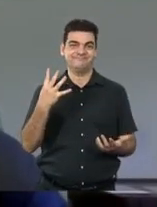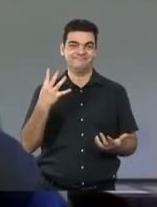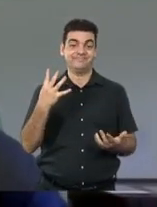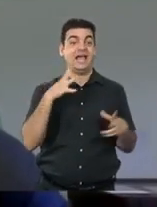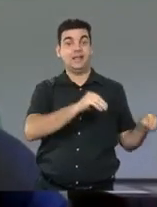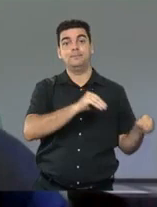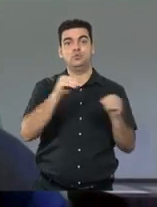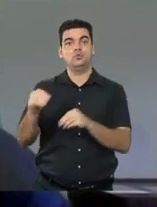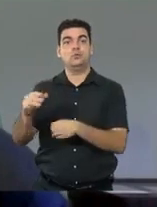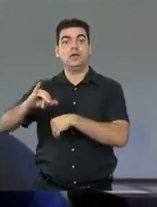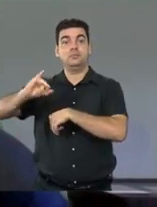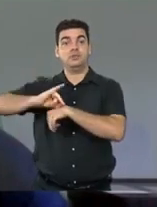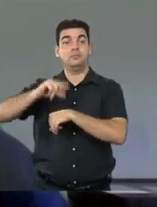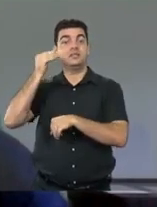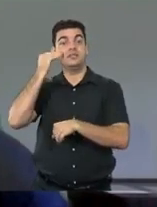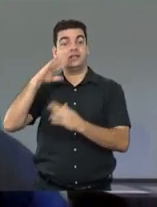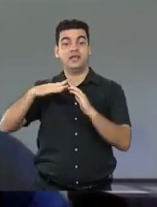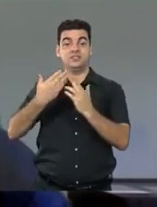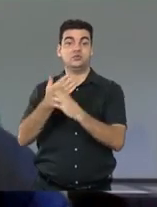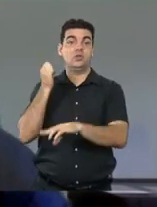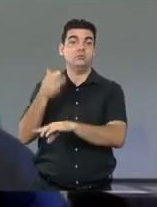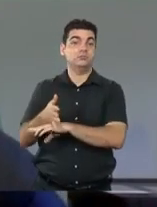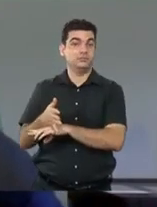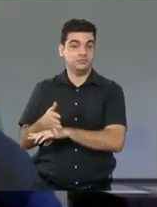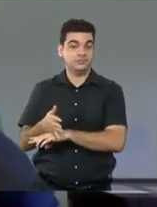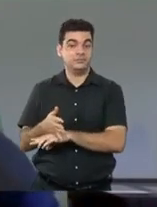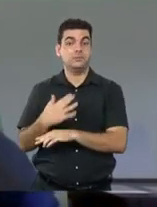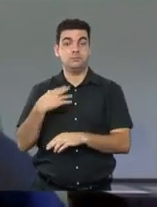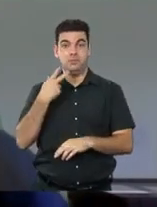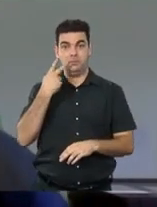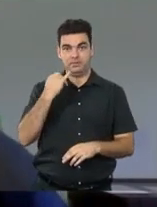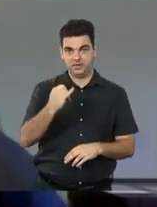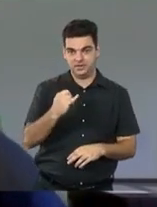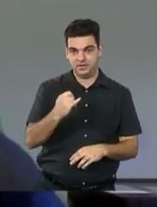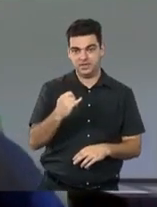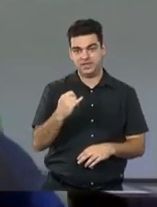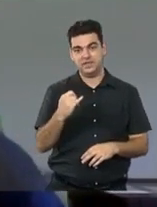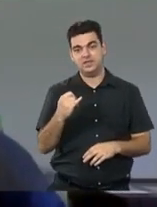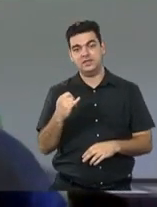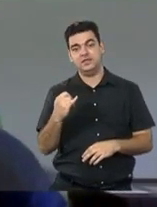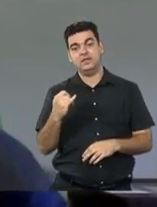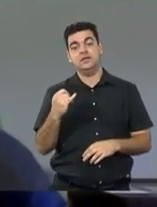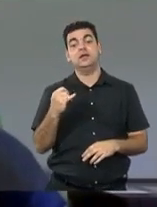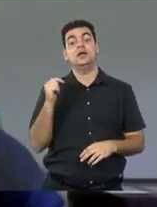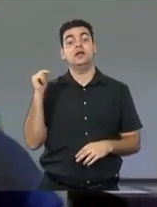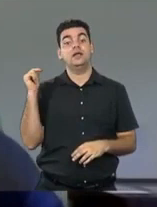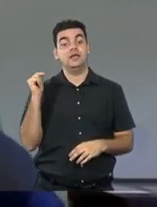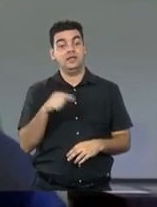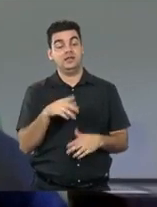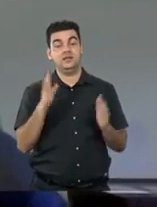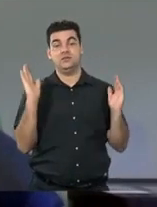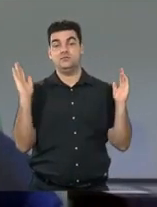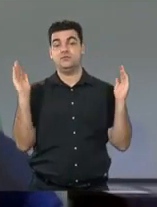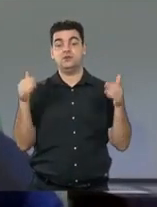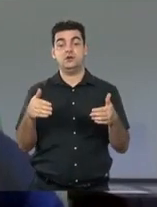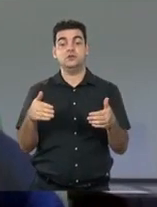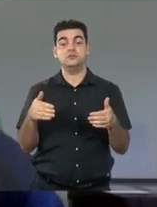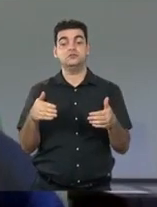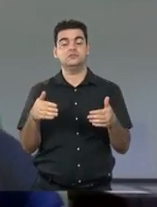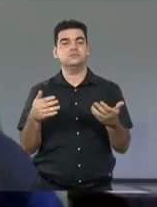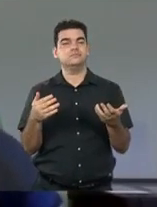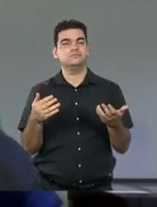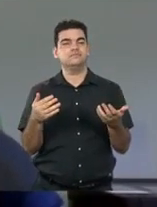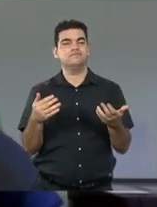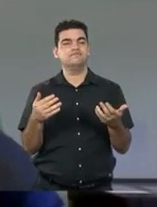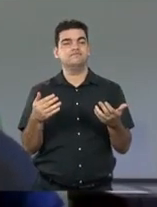uma capital em busca de uma educação. O meu pai, a gente responde a pergunta, né? Ele já era mais voltado para a